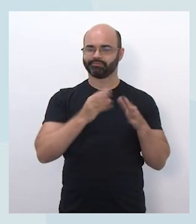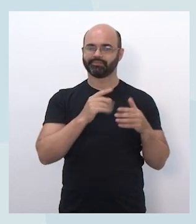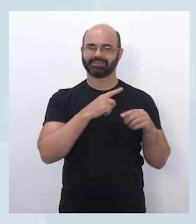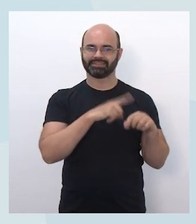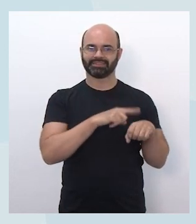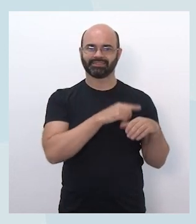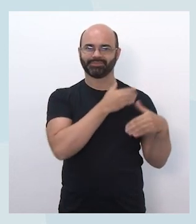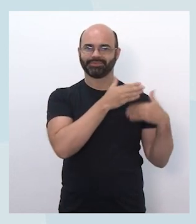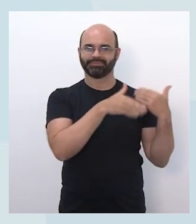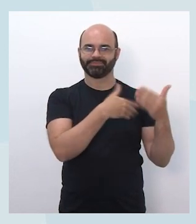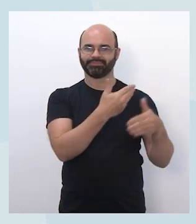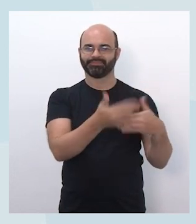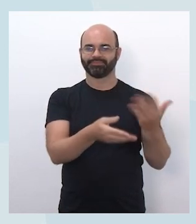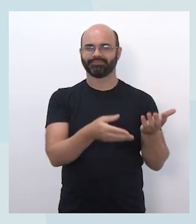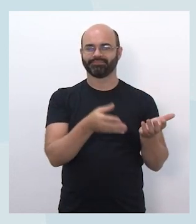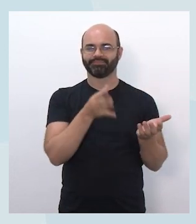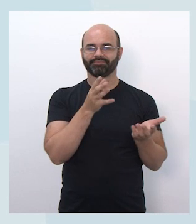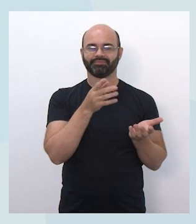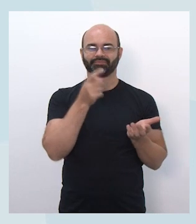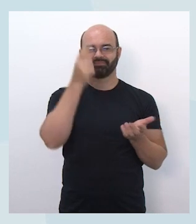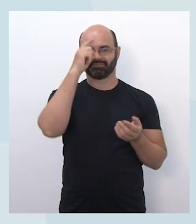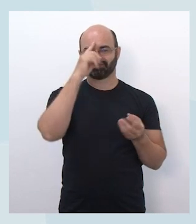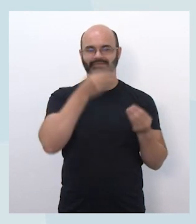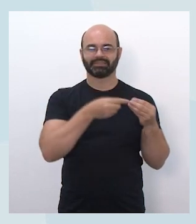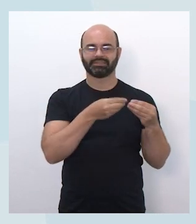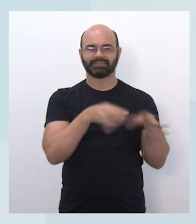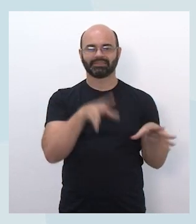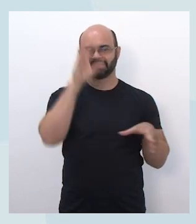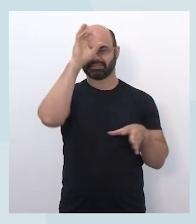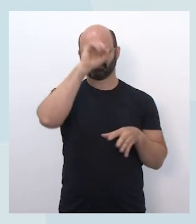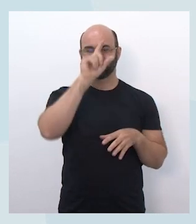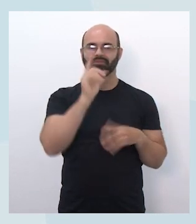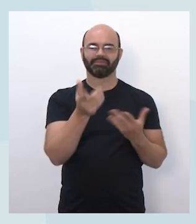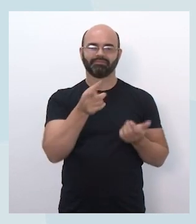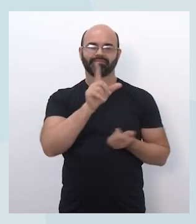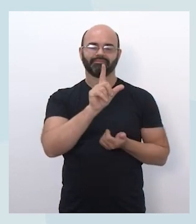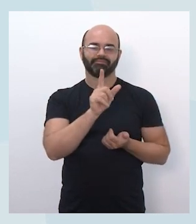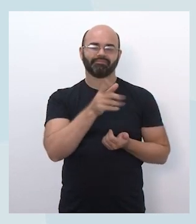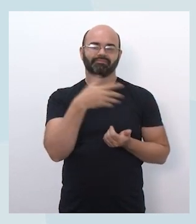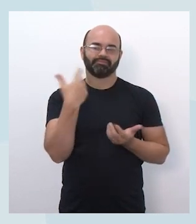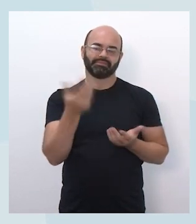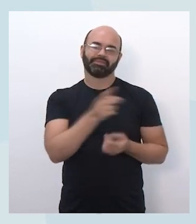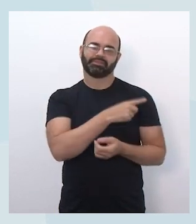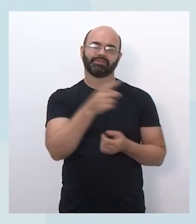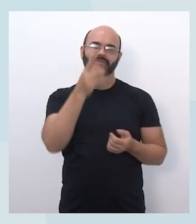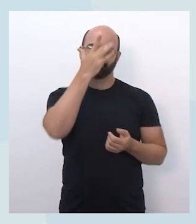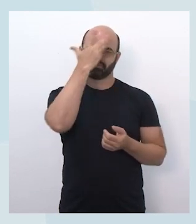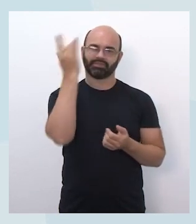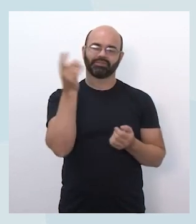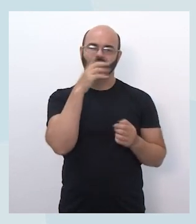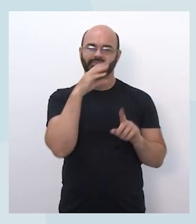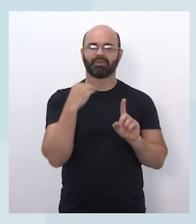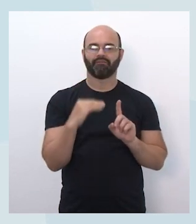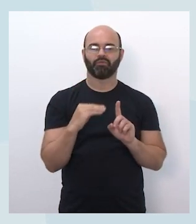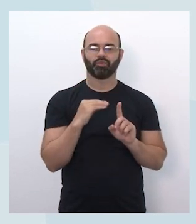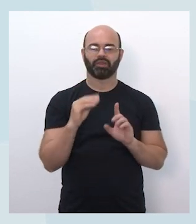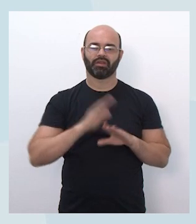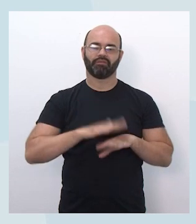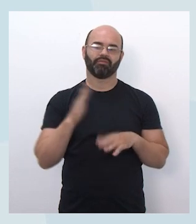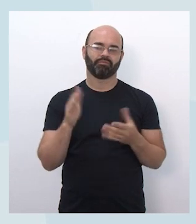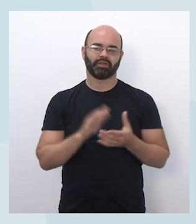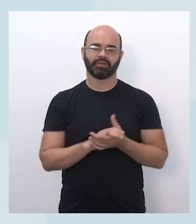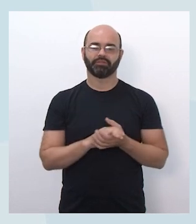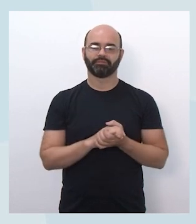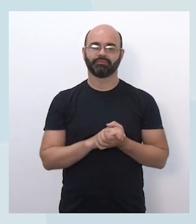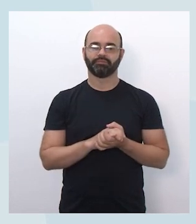tempo. E, no geral, isso acaba sendo mais relevante para os nossos estudantes mais vulneráveis da rede. A iniciativa híbrida,